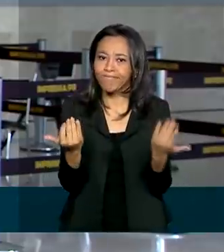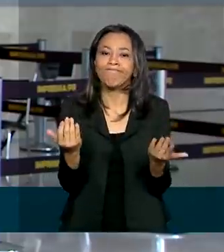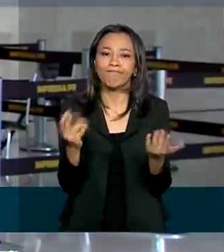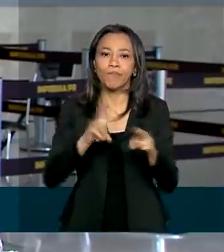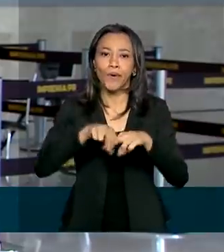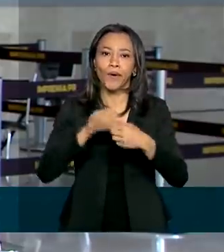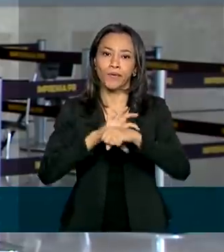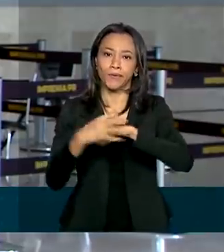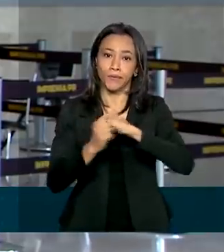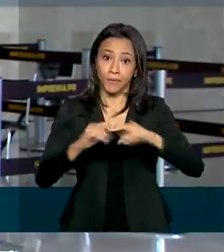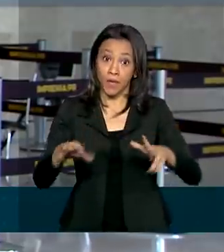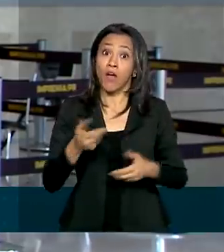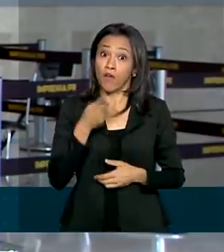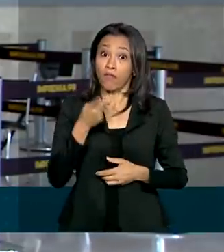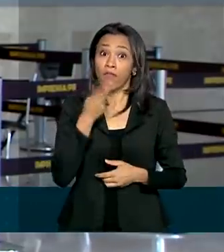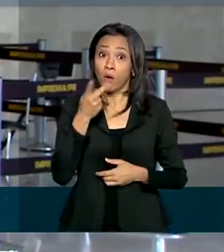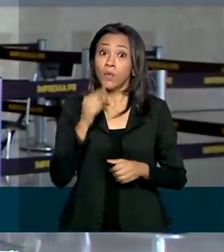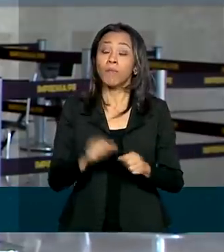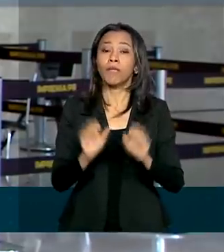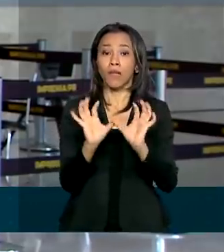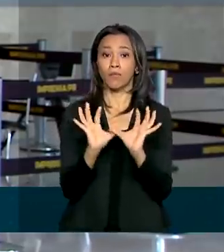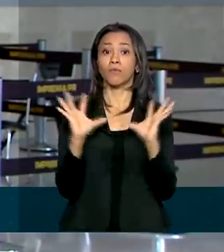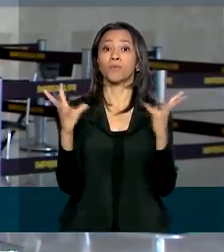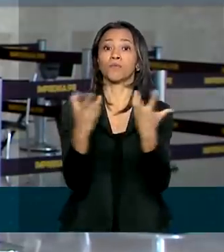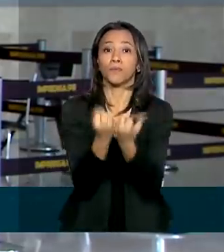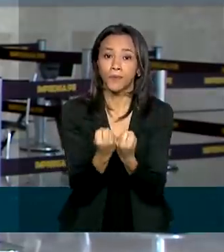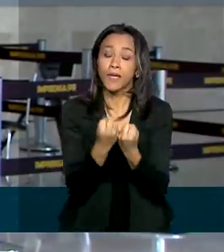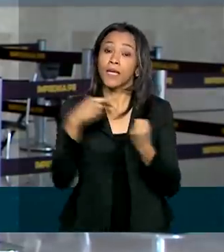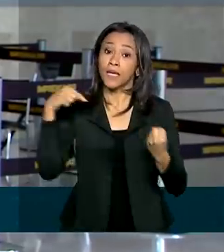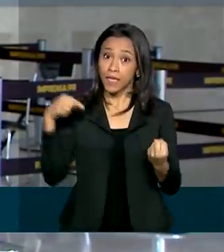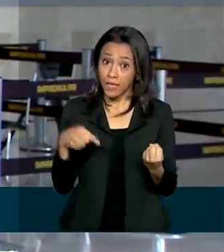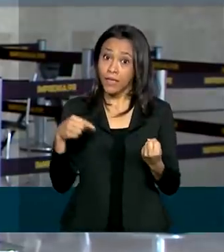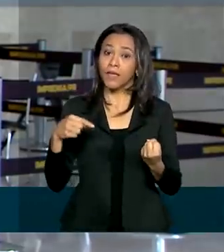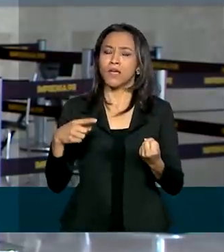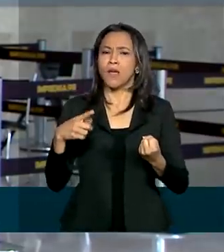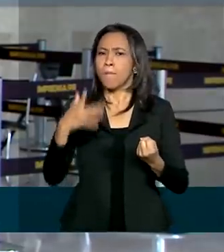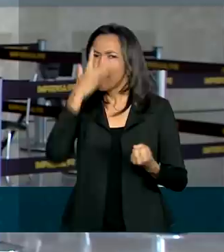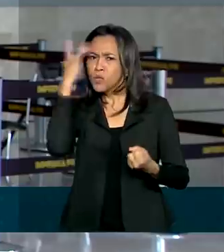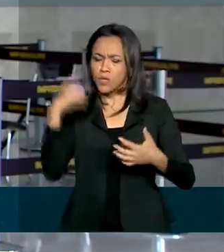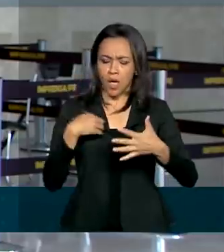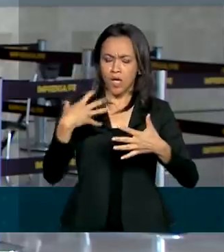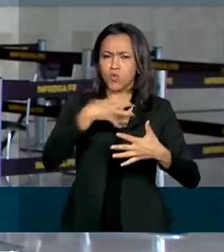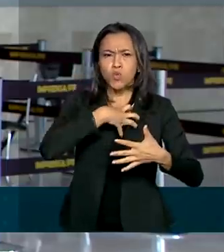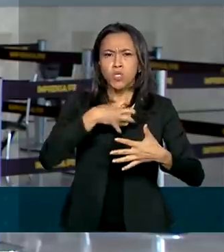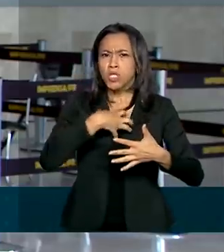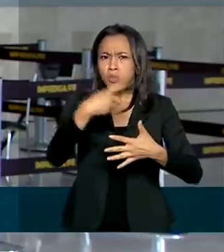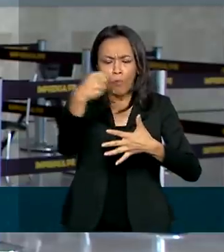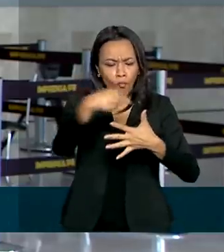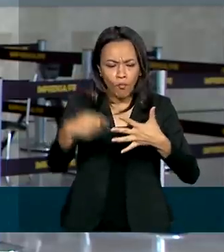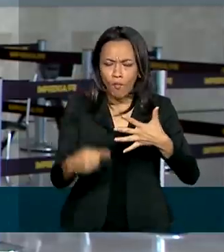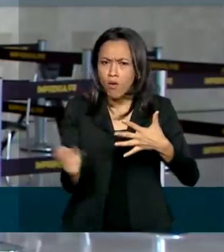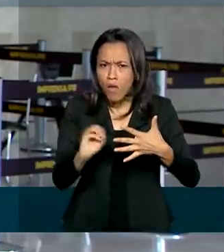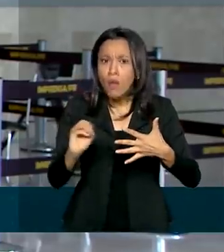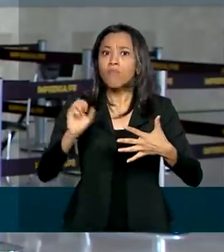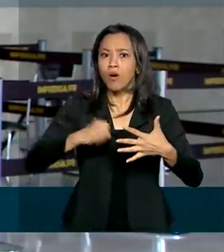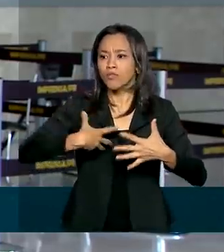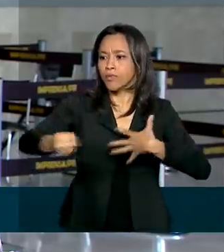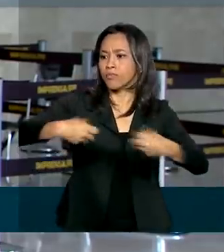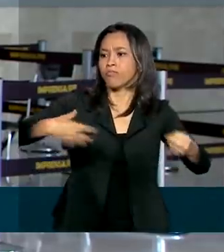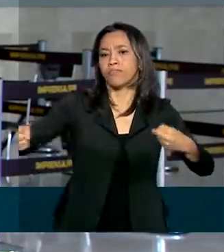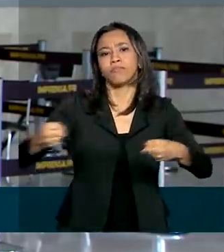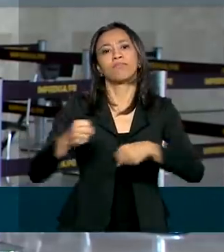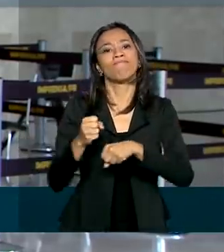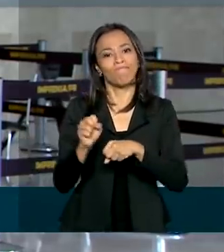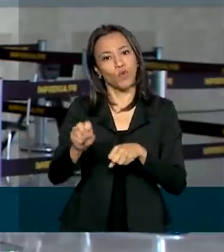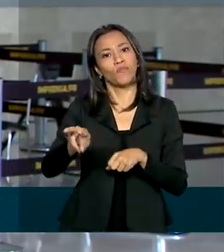citou a OMS que ontem alegou que assintomáticos podem não transmitir o vírus e falou sobre o impacto